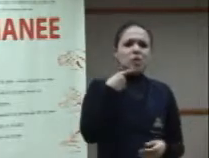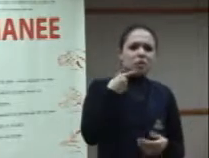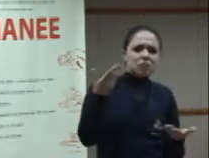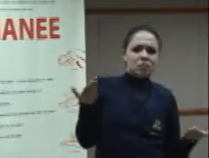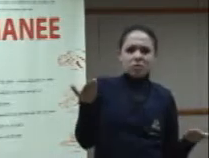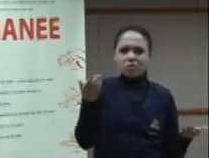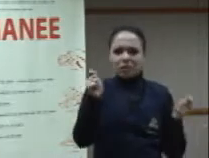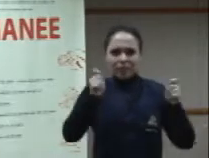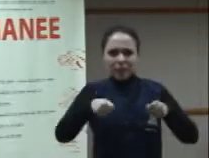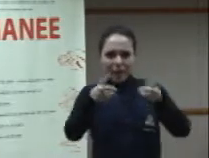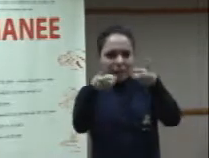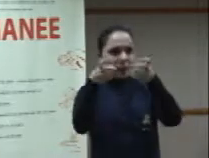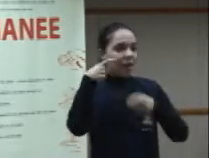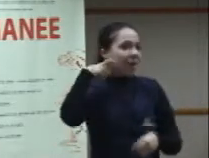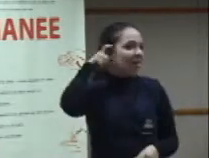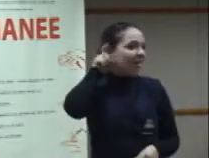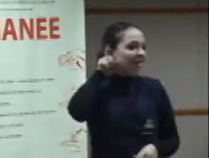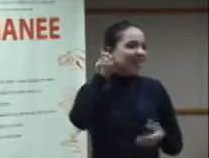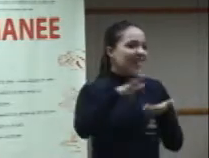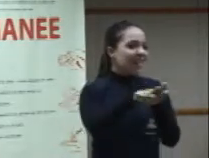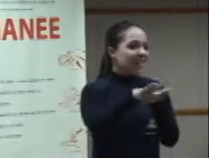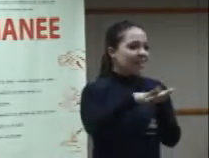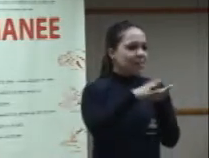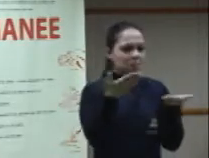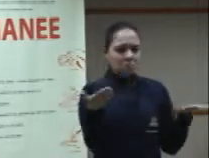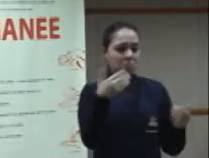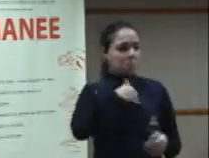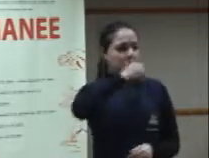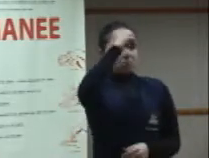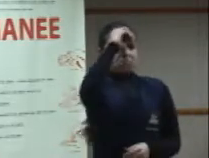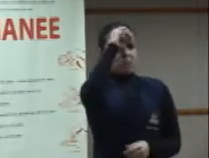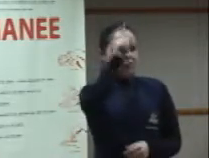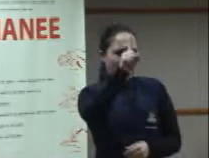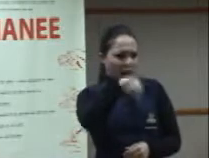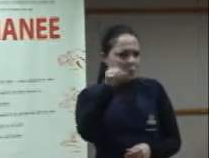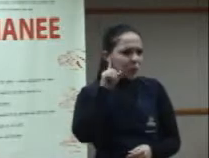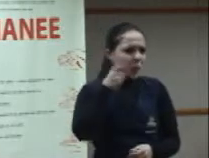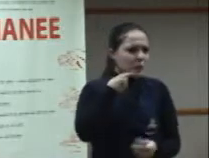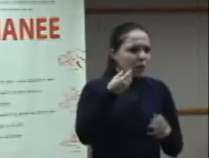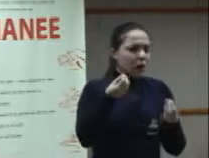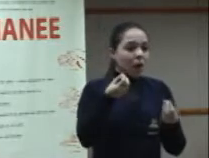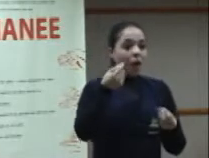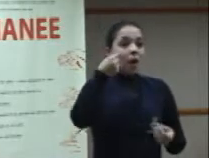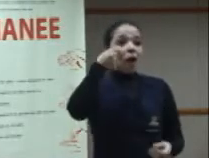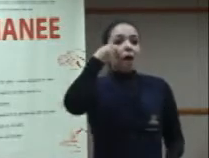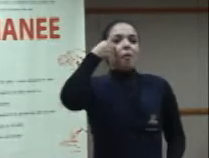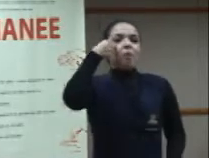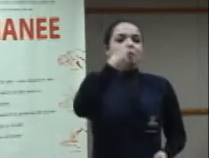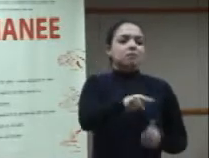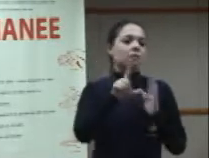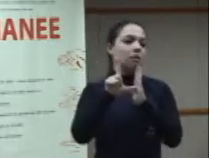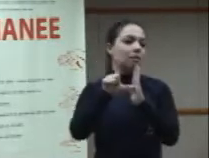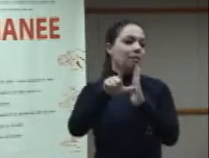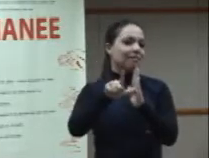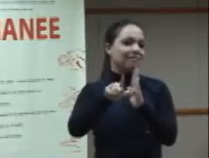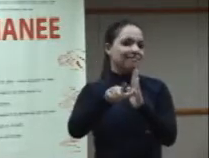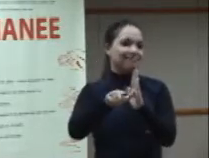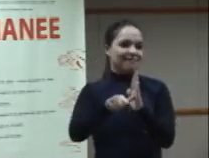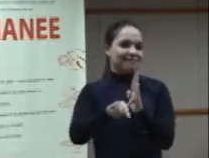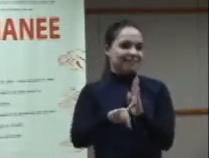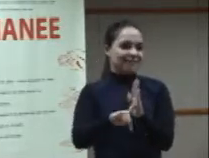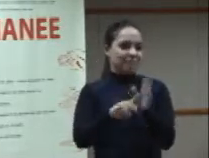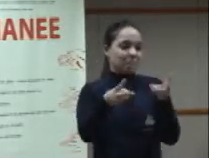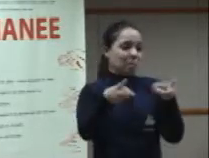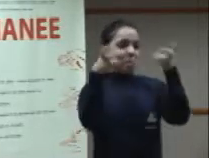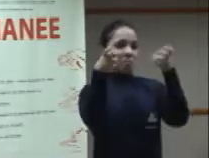protetizado, então, as pessoas não reconhecem, não veem e só vão descobrir que o indivíduo é surdo quando vão tentar